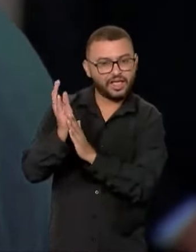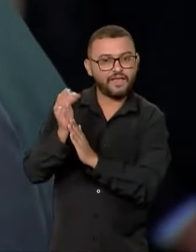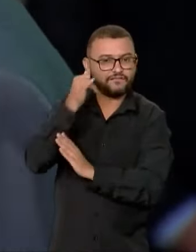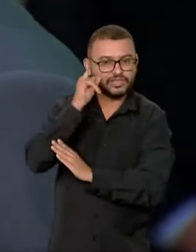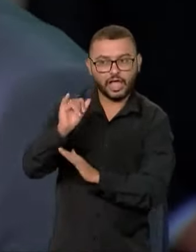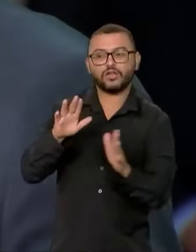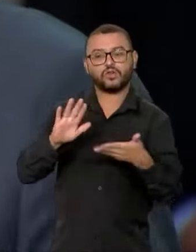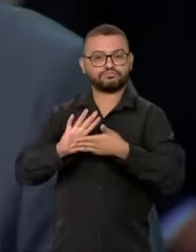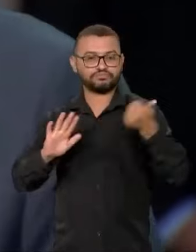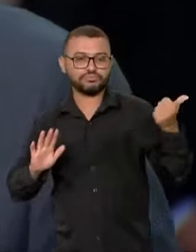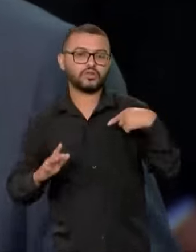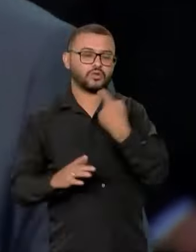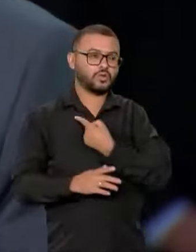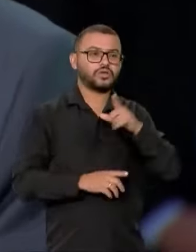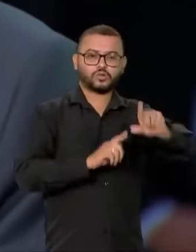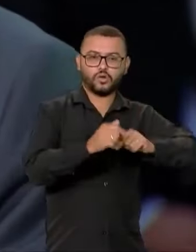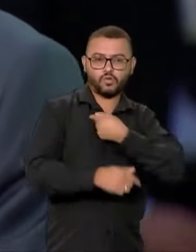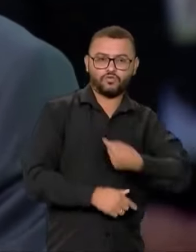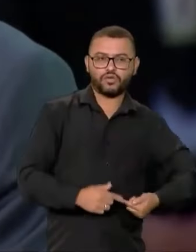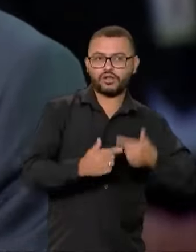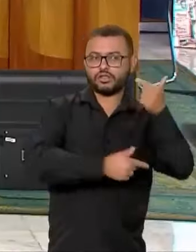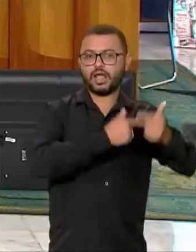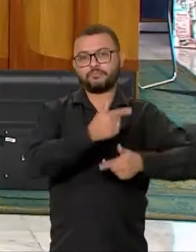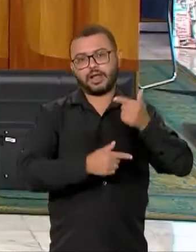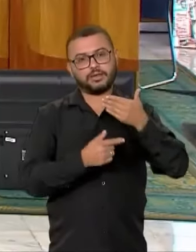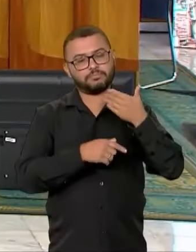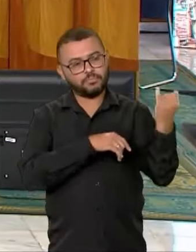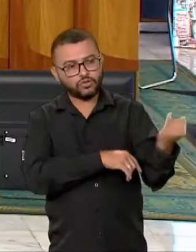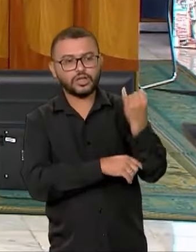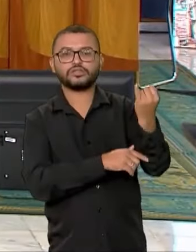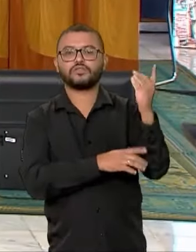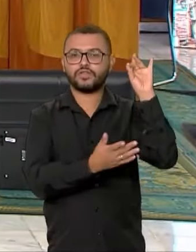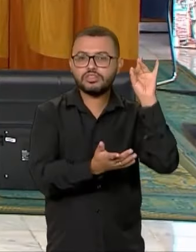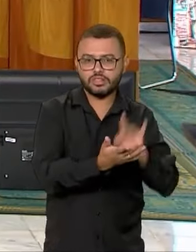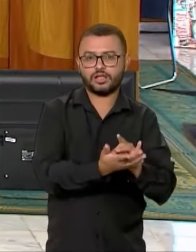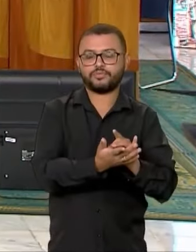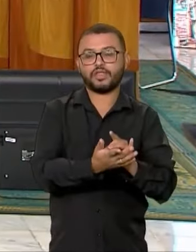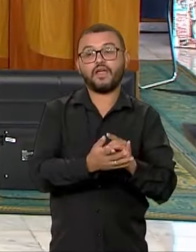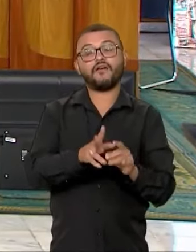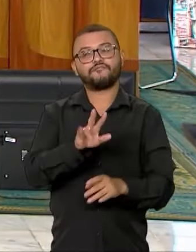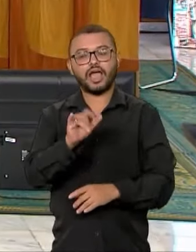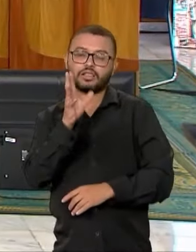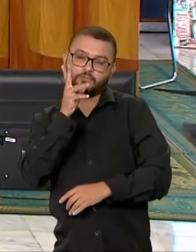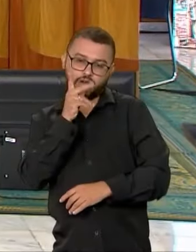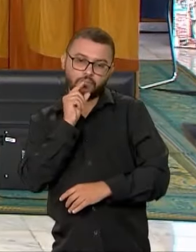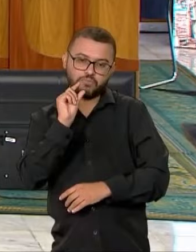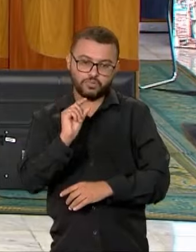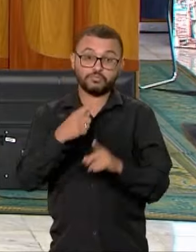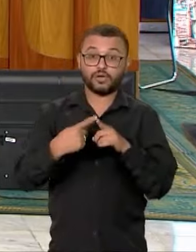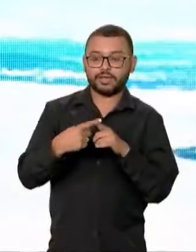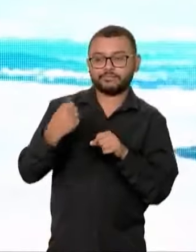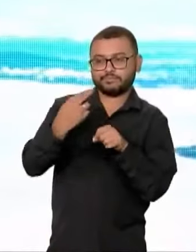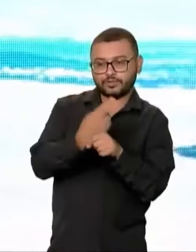atrapalhe as decisões do governo acontecer na ponta. E nós sabemos que vai demorar um pouco, porque tem que